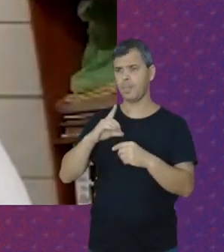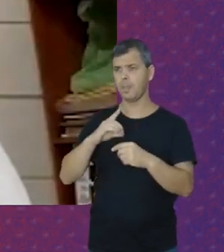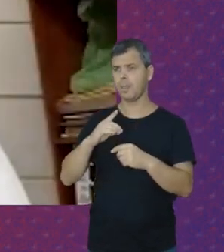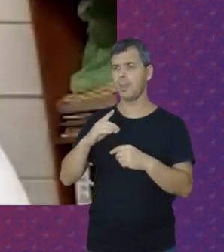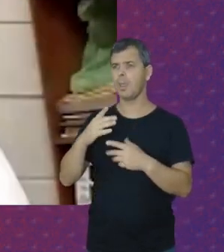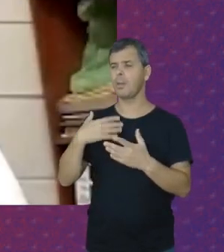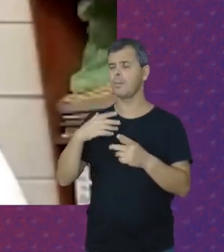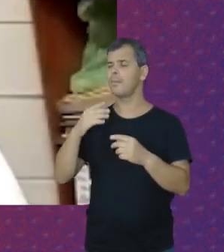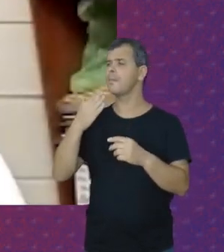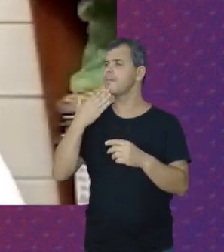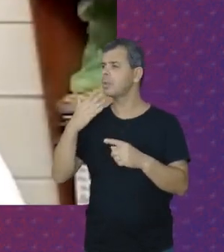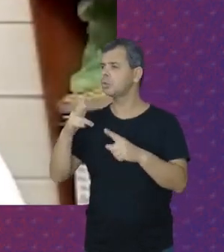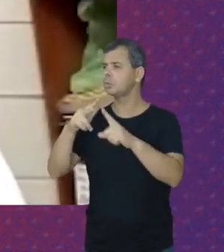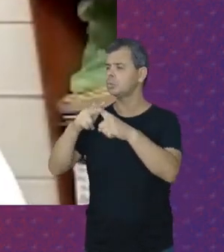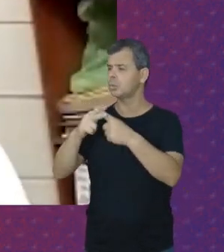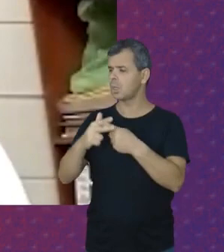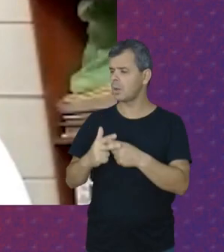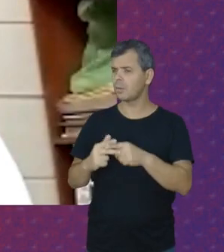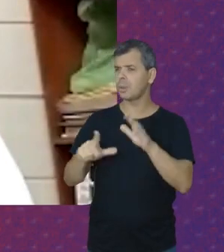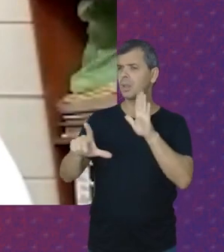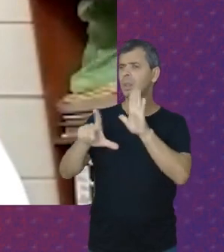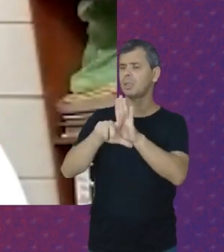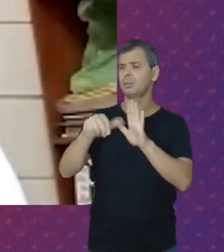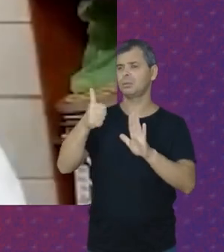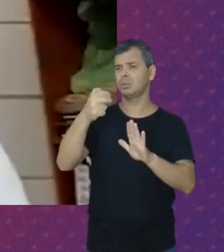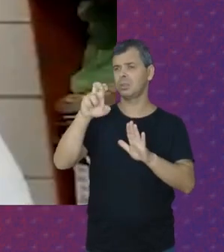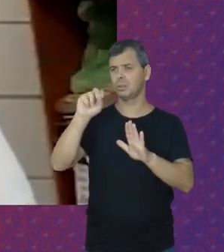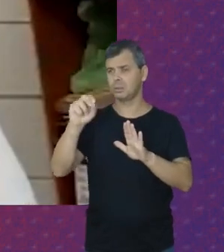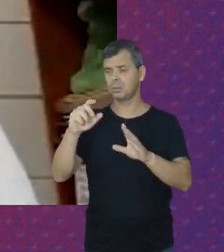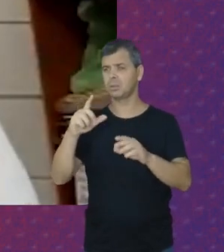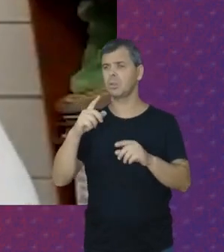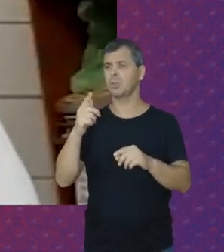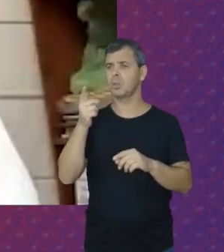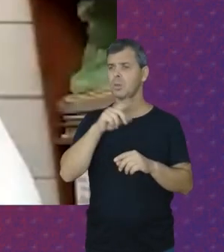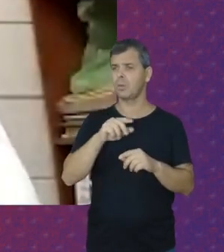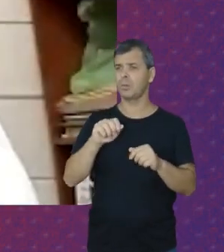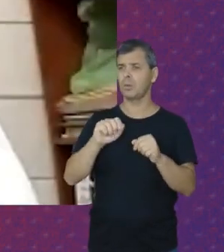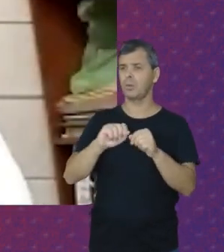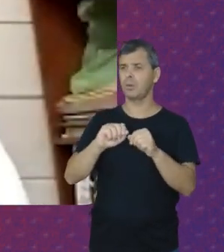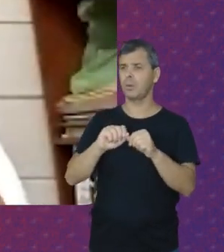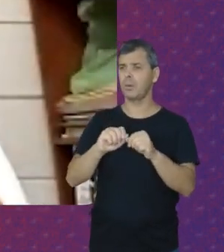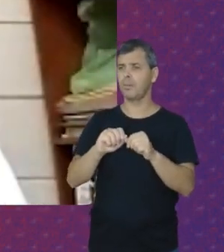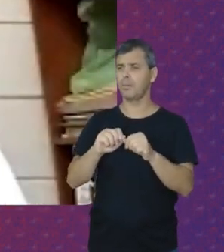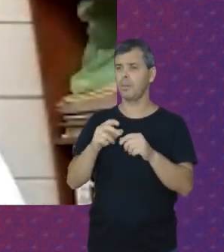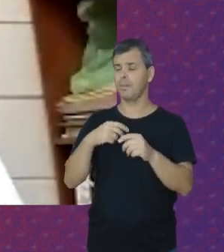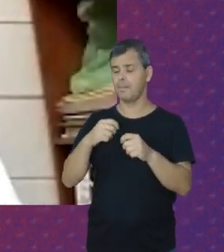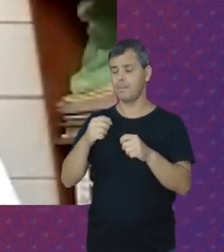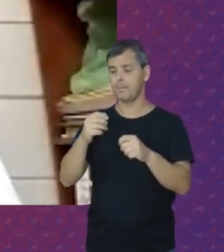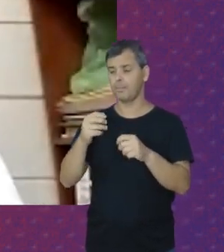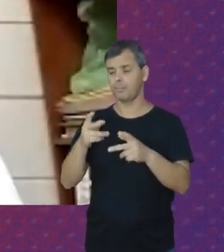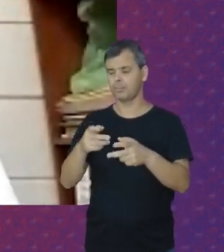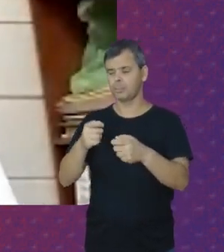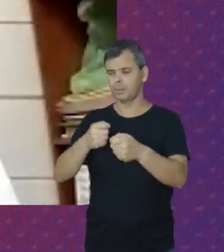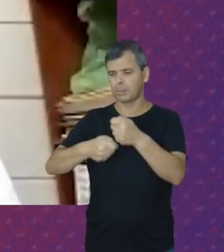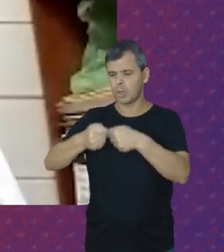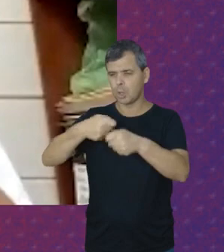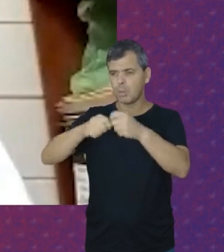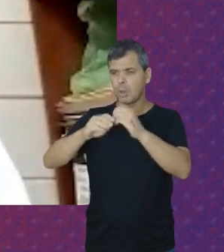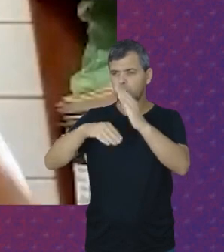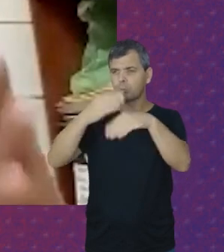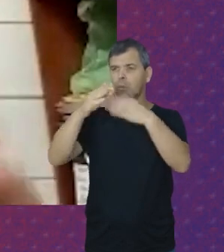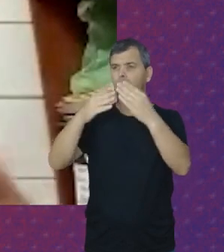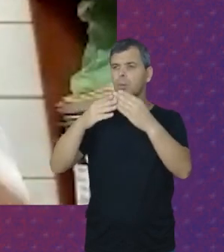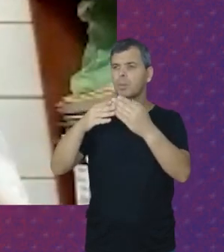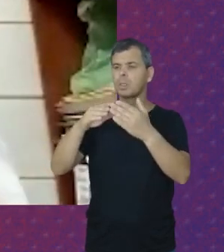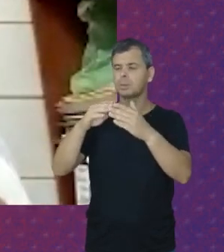Algumas revisões Na lei complementar 150 Que a gente Possa também De uma certa forma Ver a economia Melhorar Para que os empregadores